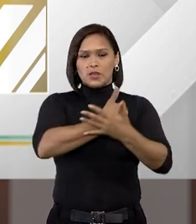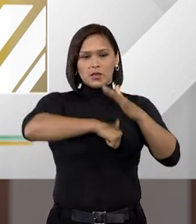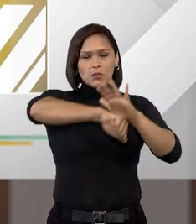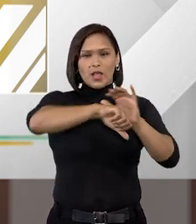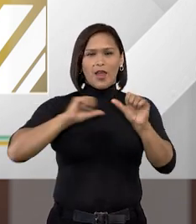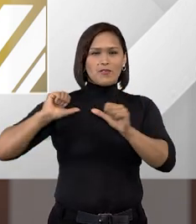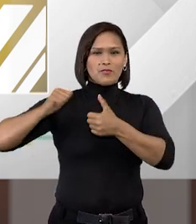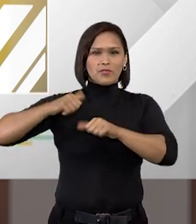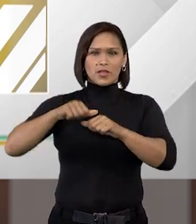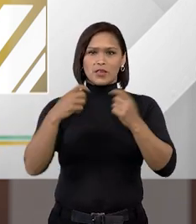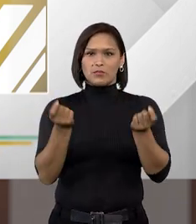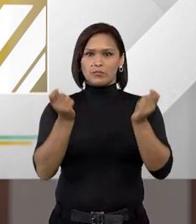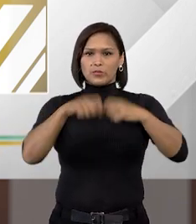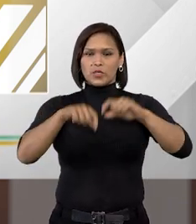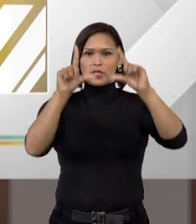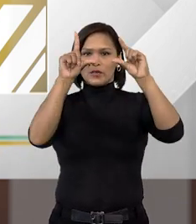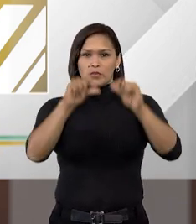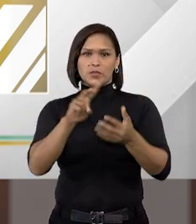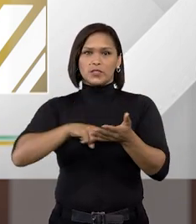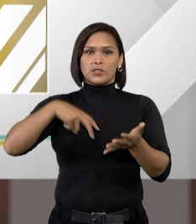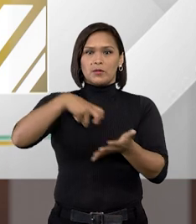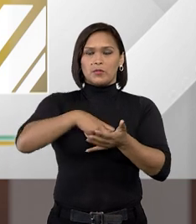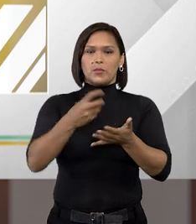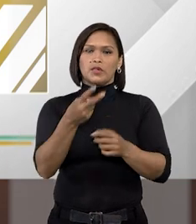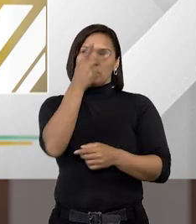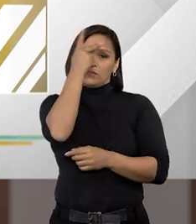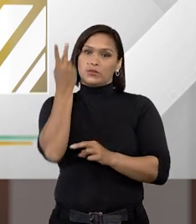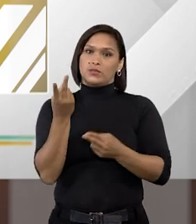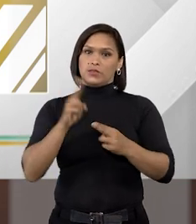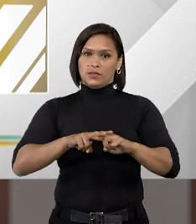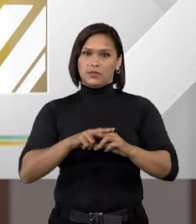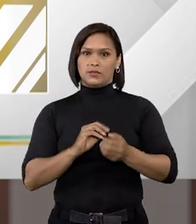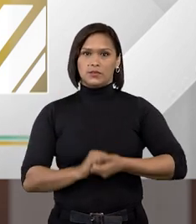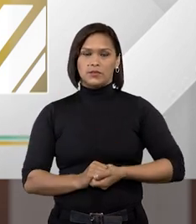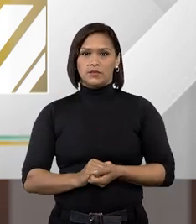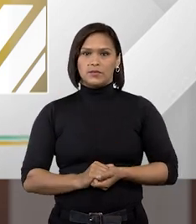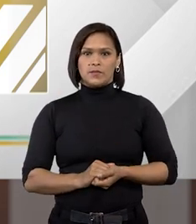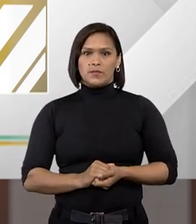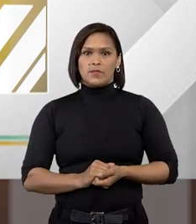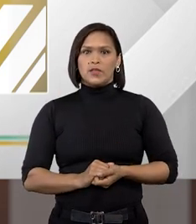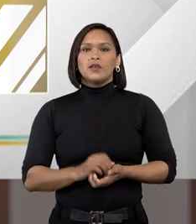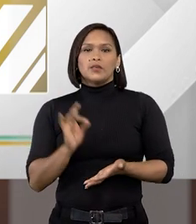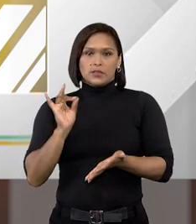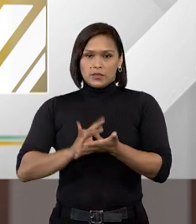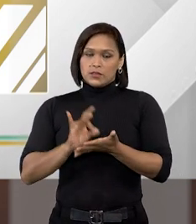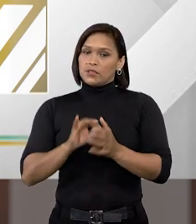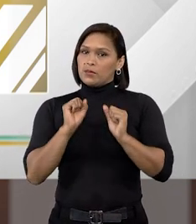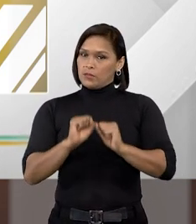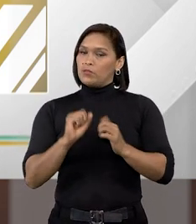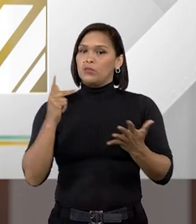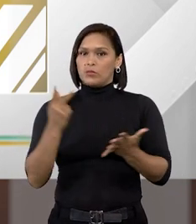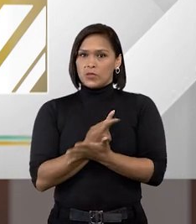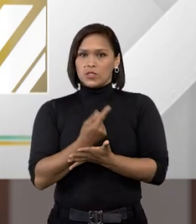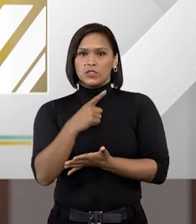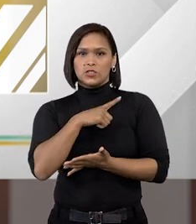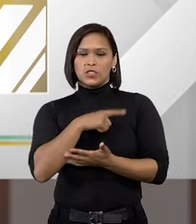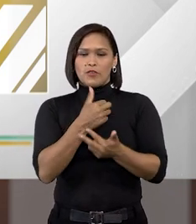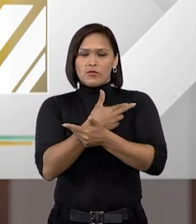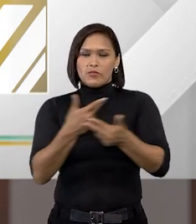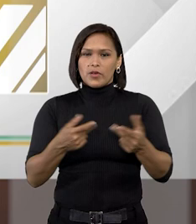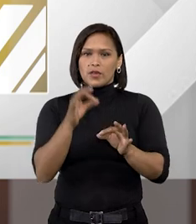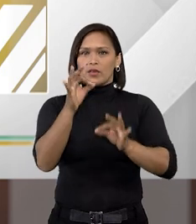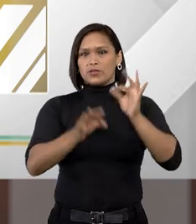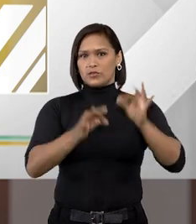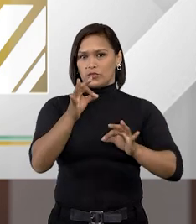avalie a possibilidade de redução da pena de um condenado bom com certeza né nós já temos aí vários